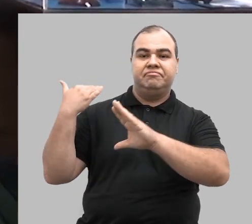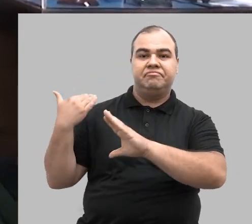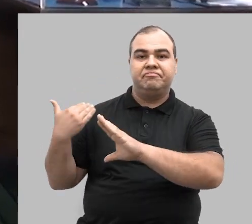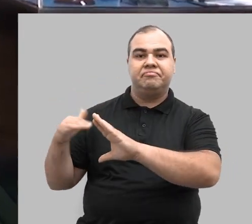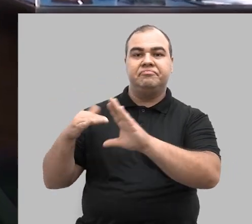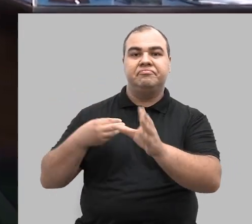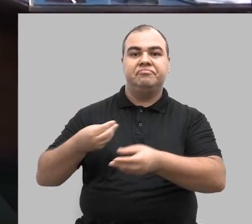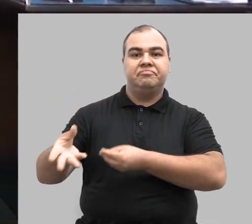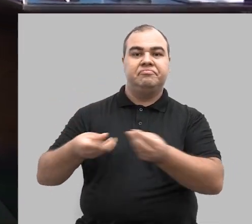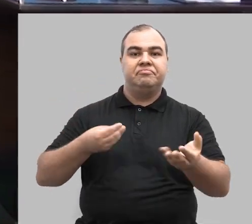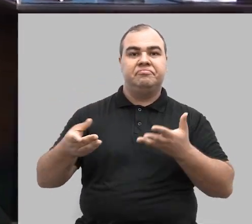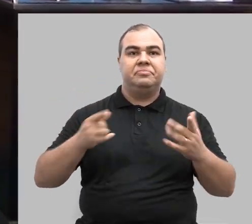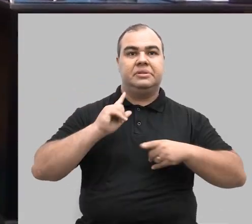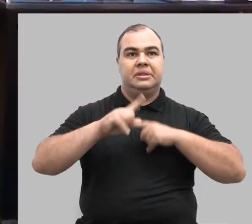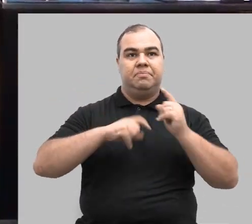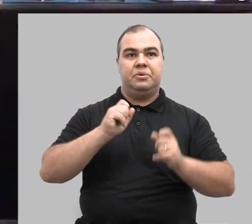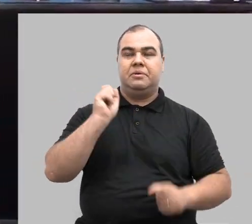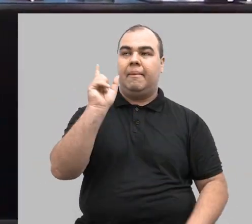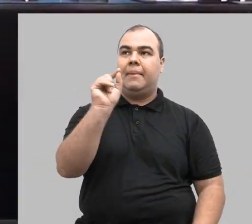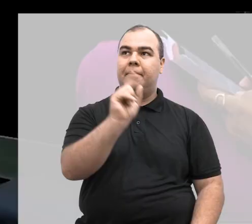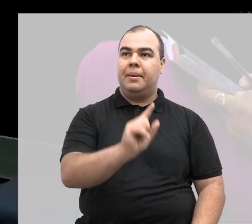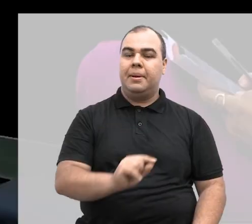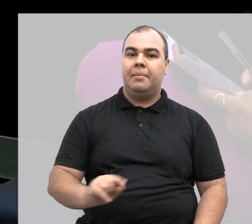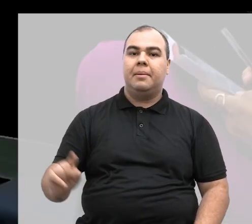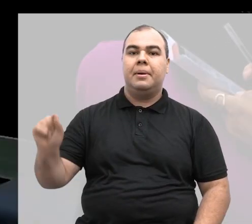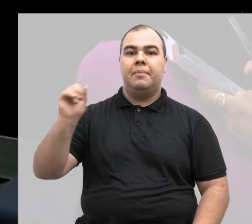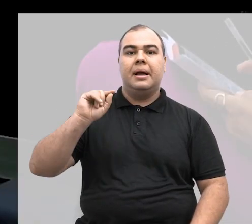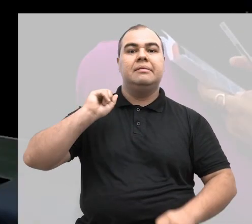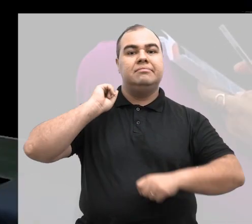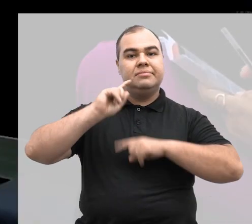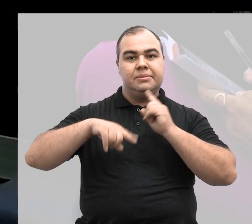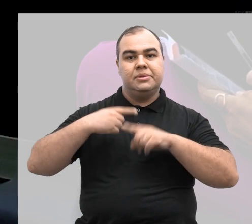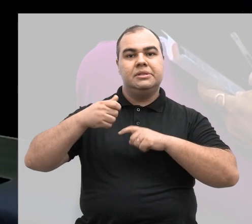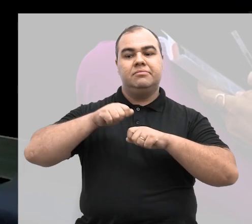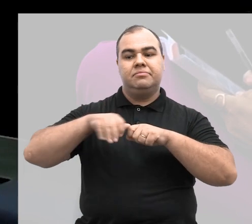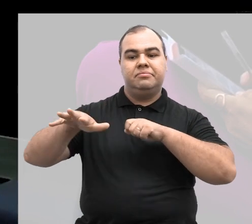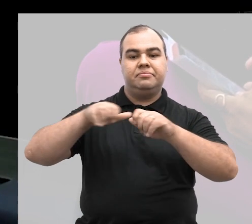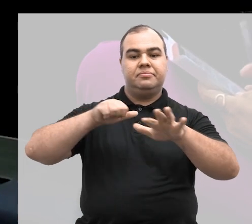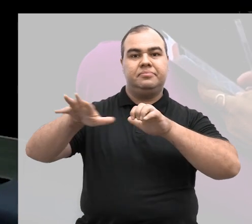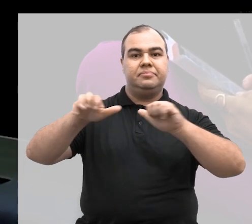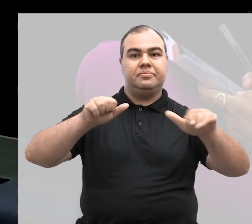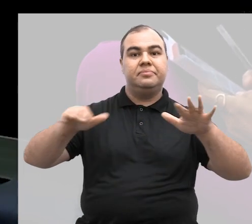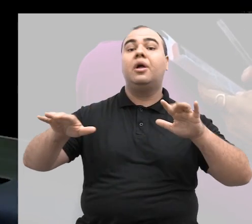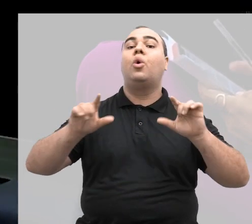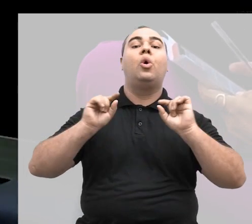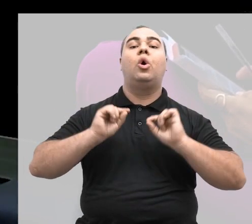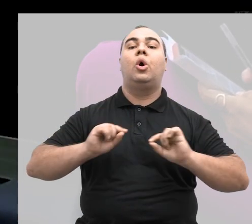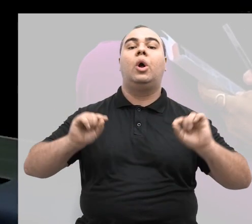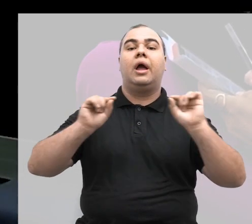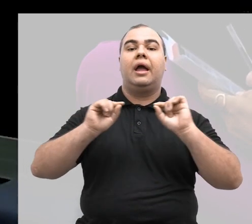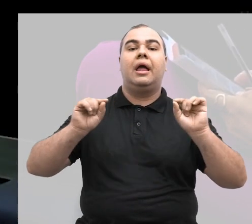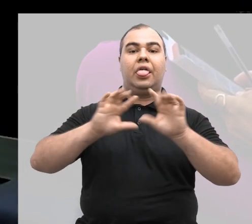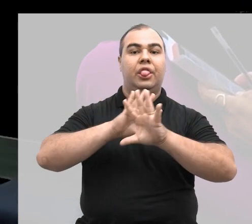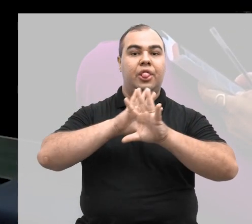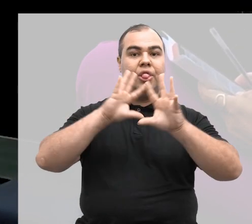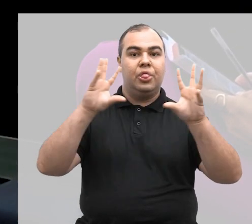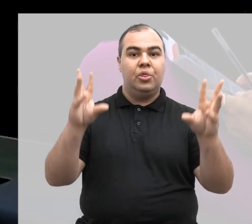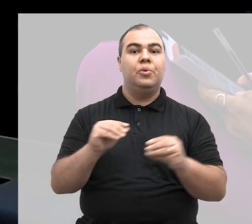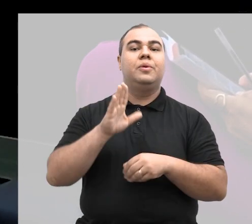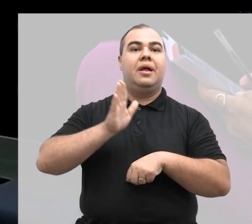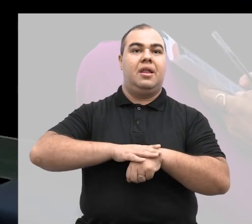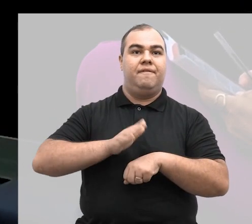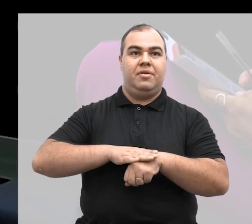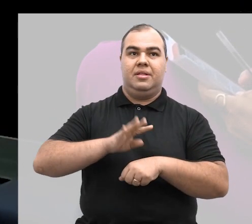rascunho e passados para mapas, e esses mapas depois iam ser digitados para a